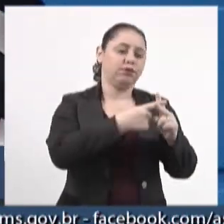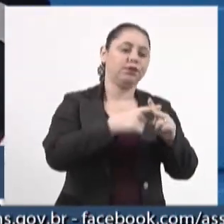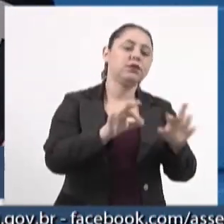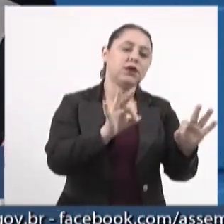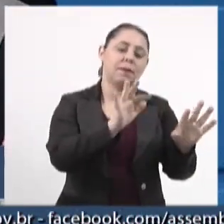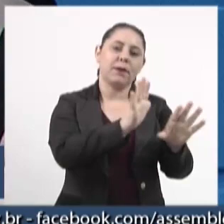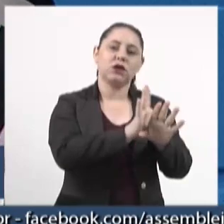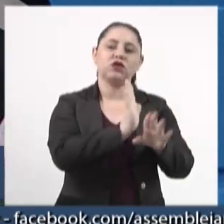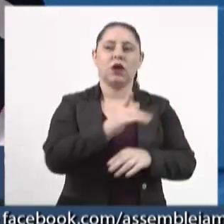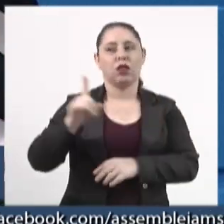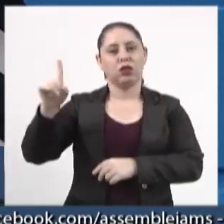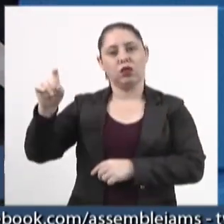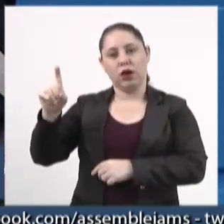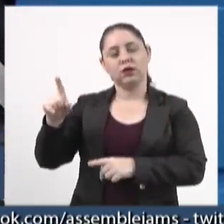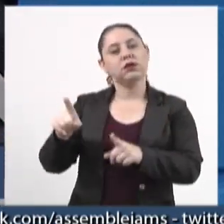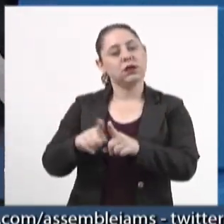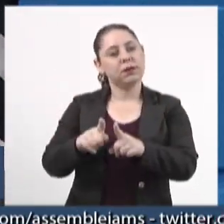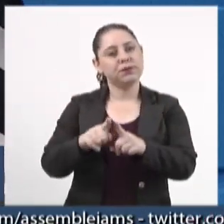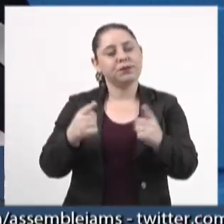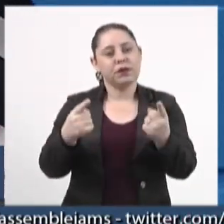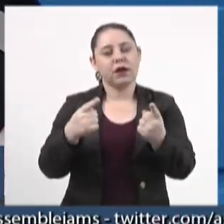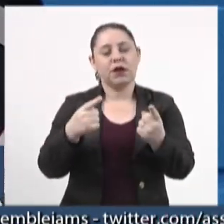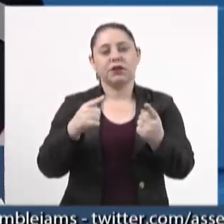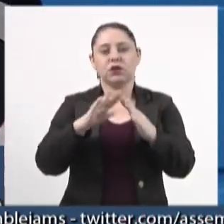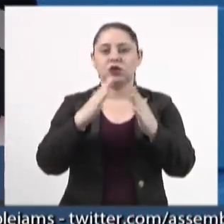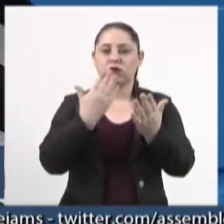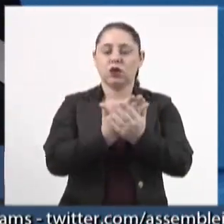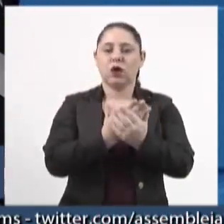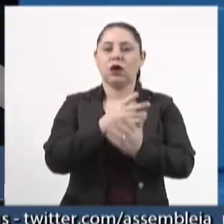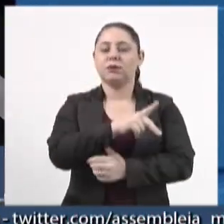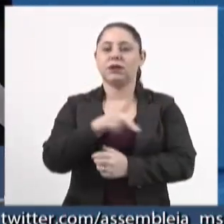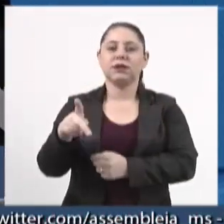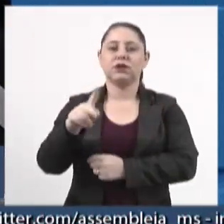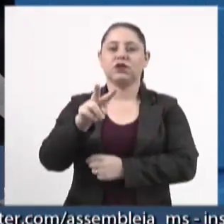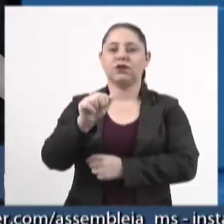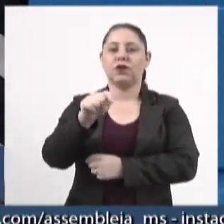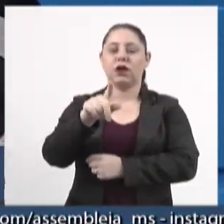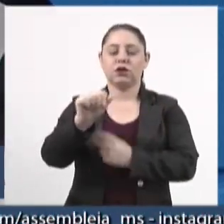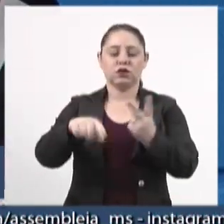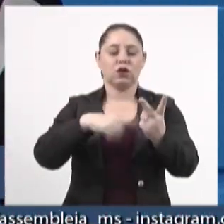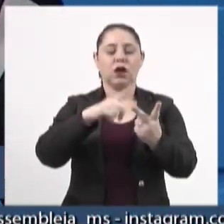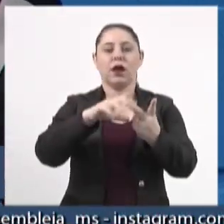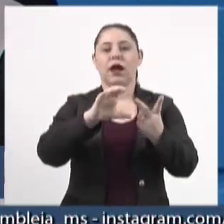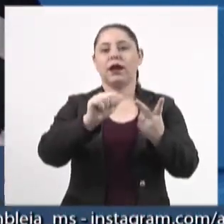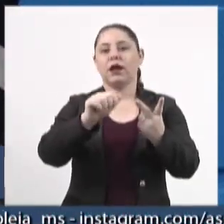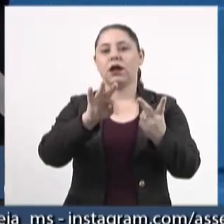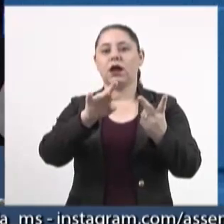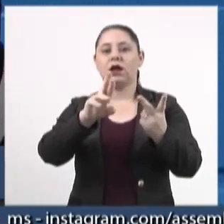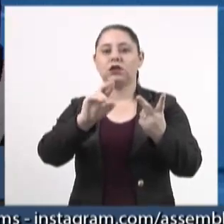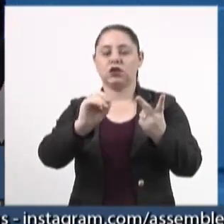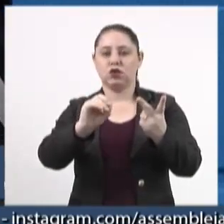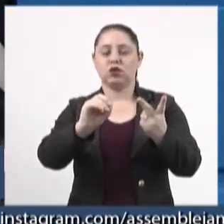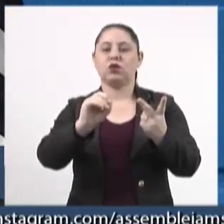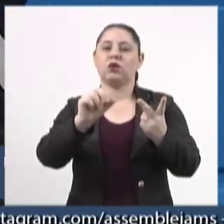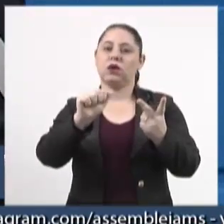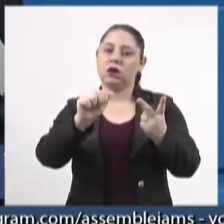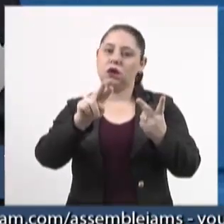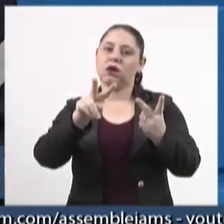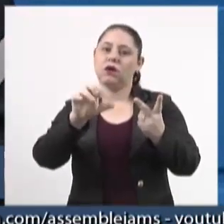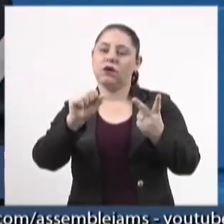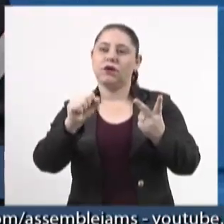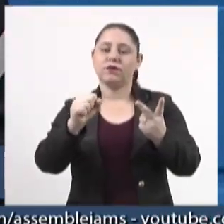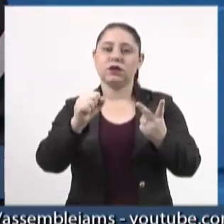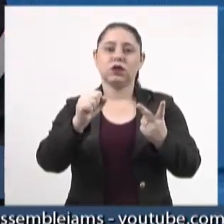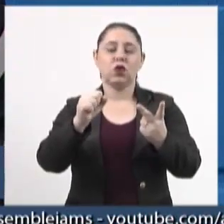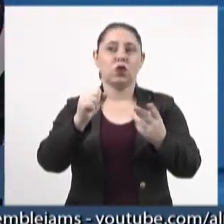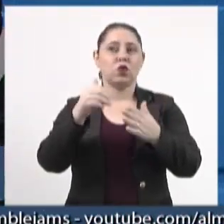reformas lá em Dourados, entre elas a escola presidente Vargas, a escola Castro Alves, que foi entregue a obra na